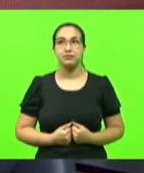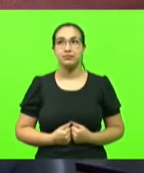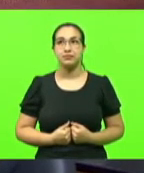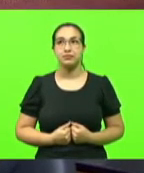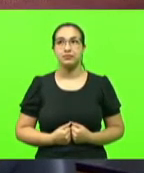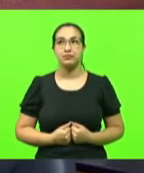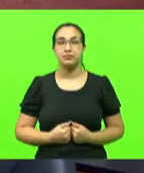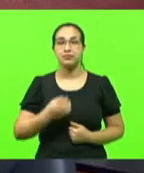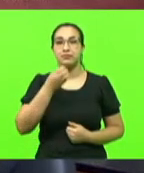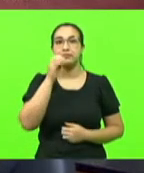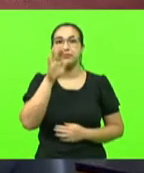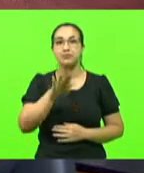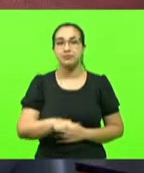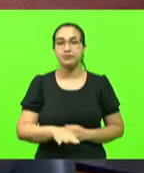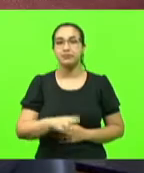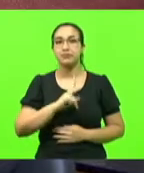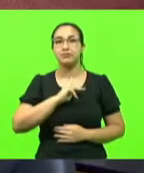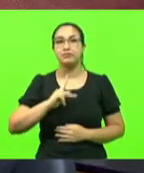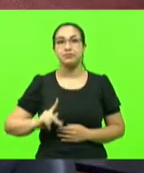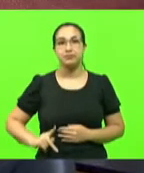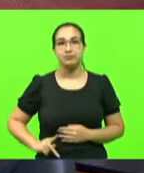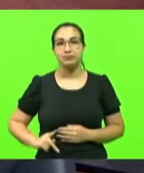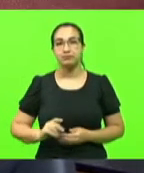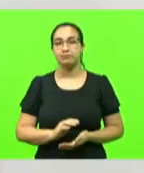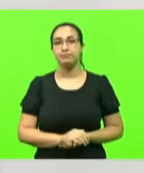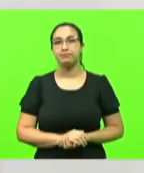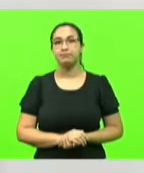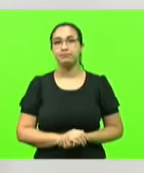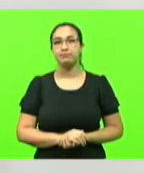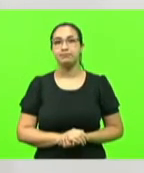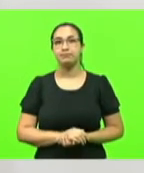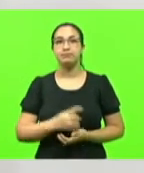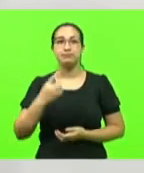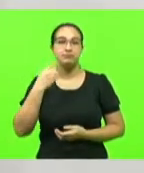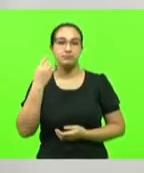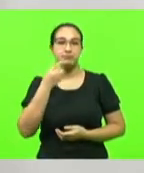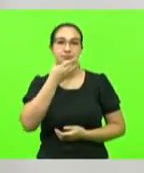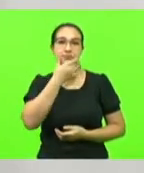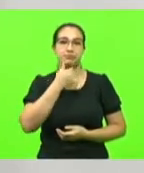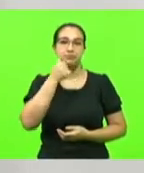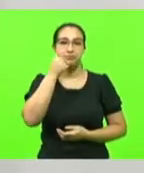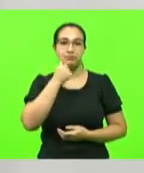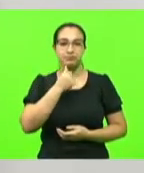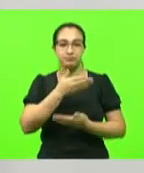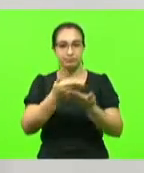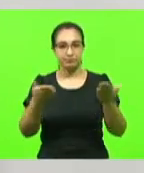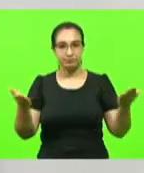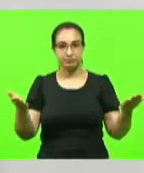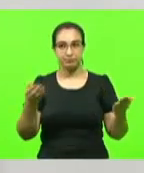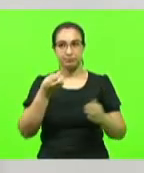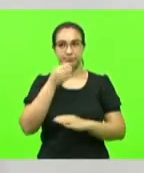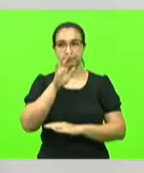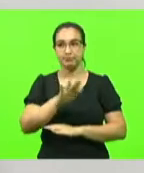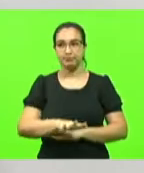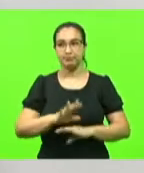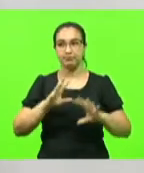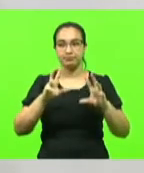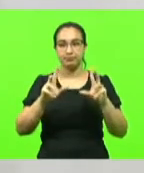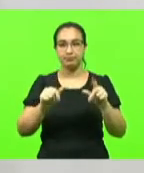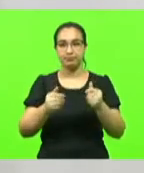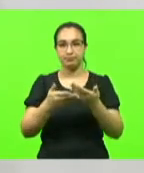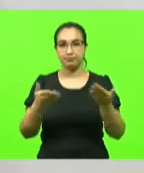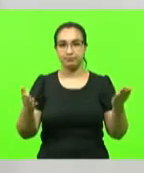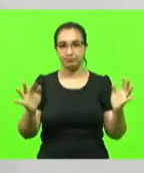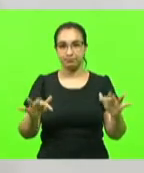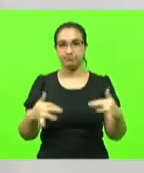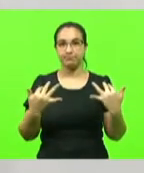Boa tarde, senhor presidente, senhores e senhoras deputados, deputadas, boa tarde a todo o público que nos acompanha pela TVA